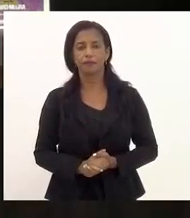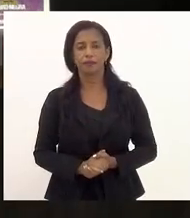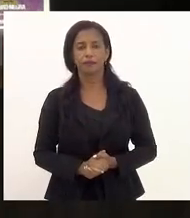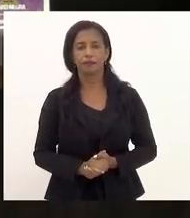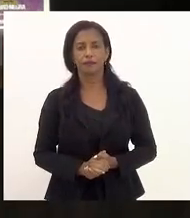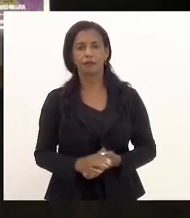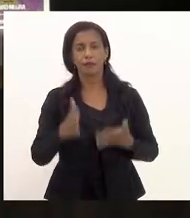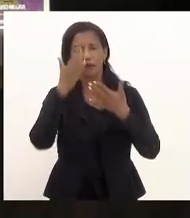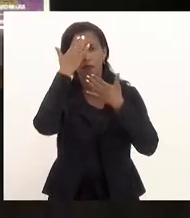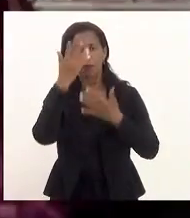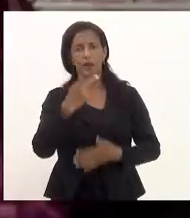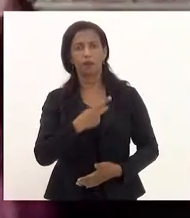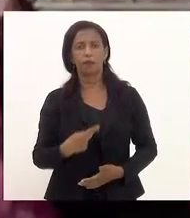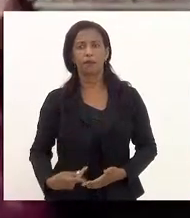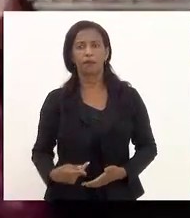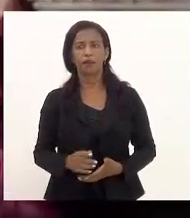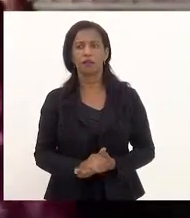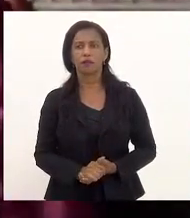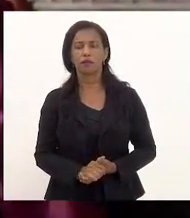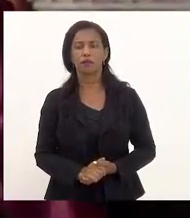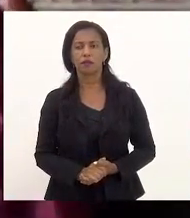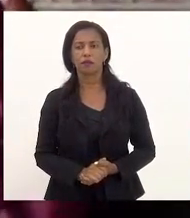Obrigada, presidente. Só para